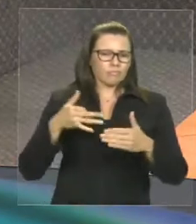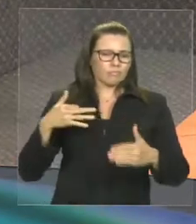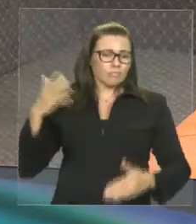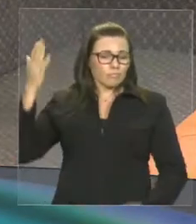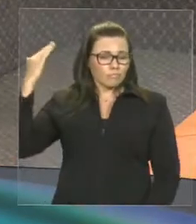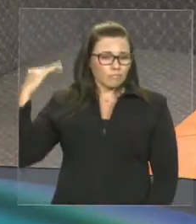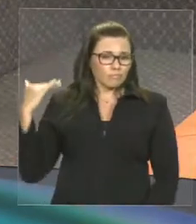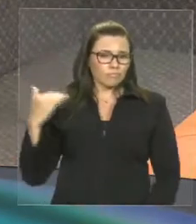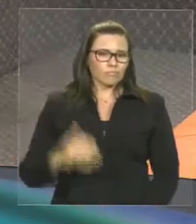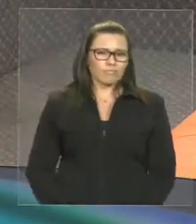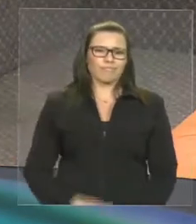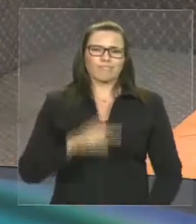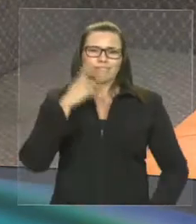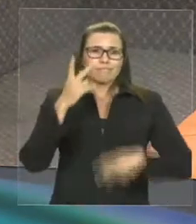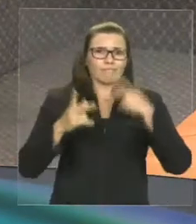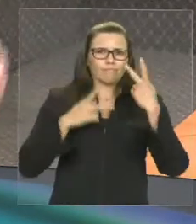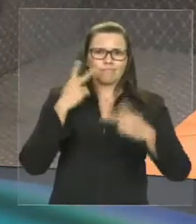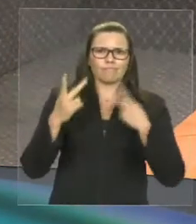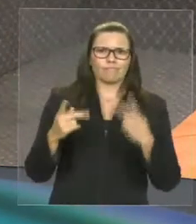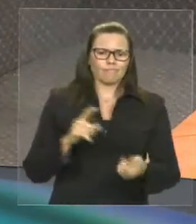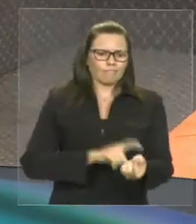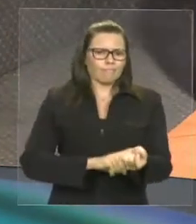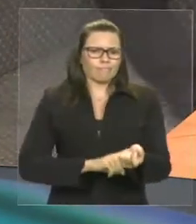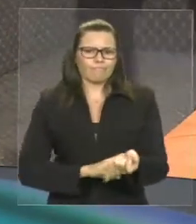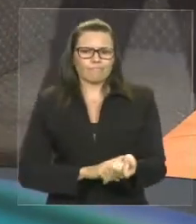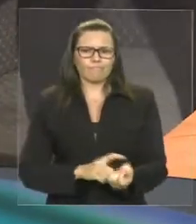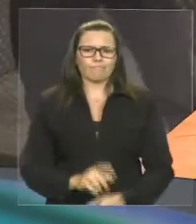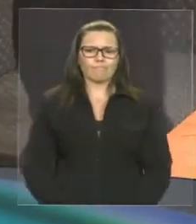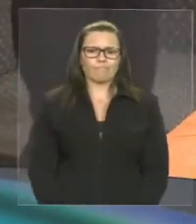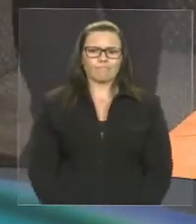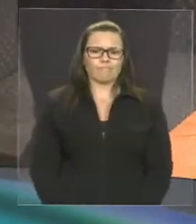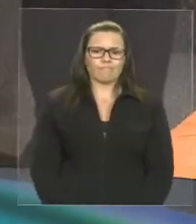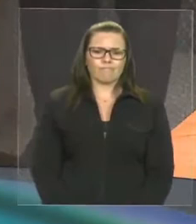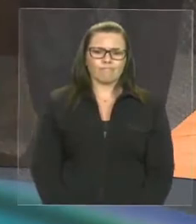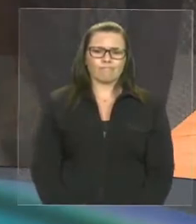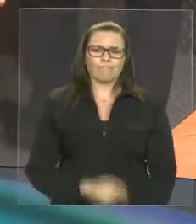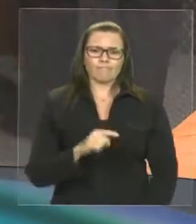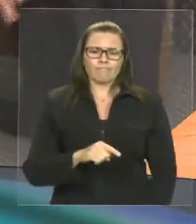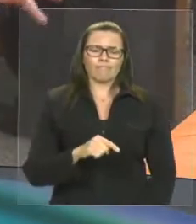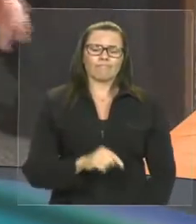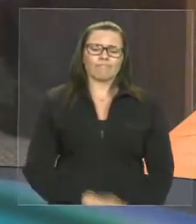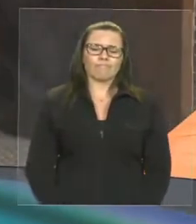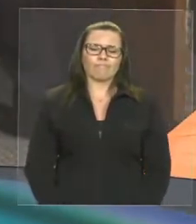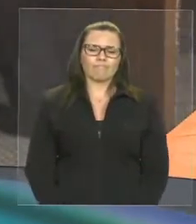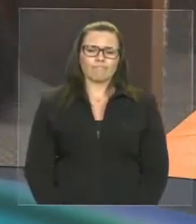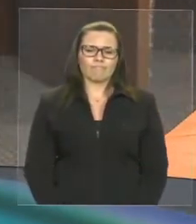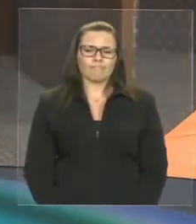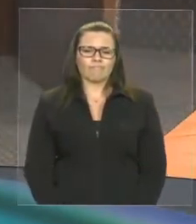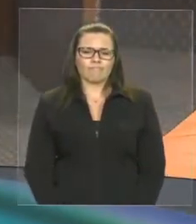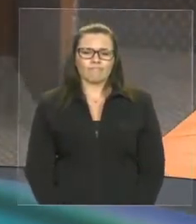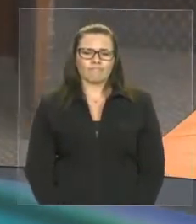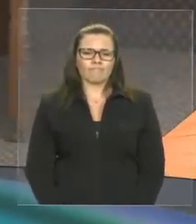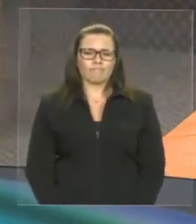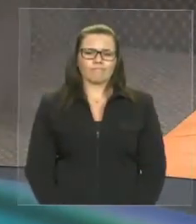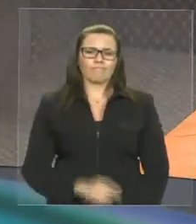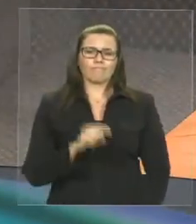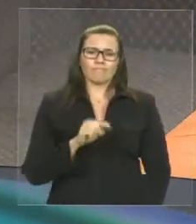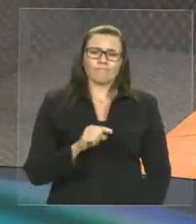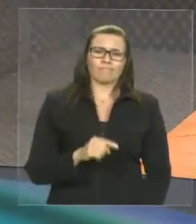Inclusive, inclusive, ouvi o galo cantar, não sabia onde, e pegou a carapuça e vestiu na cabeça.